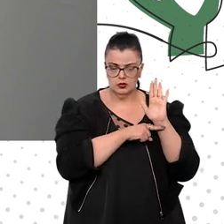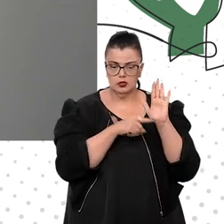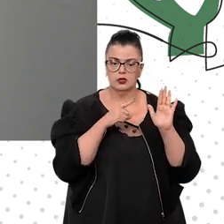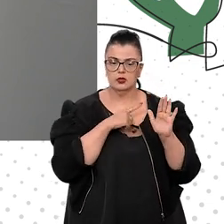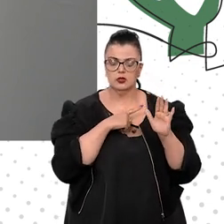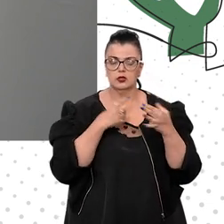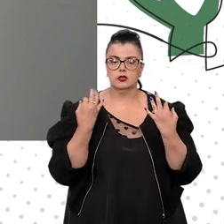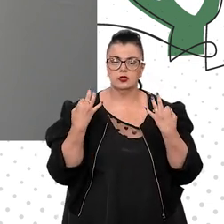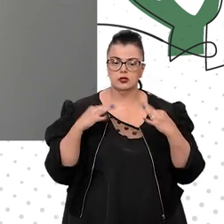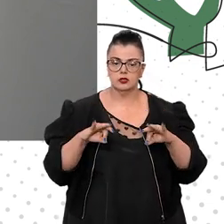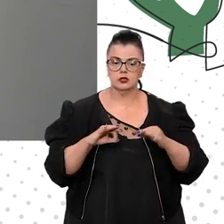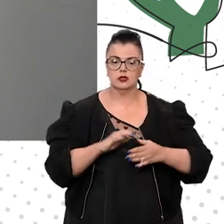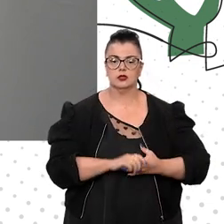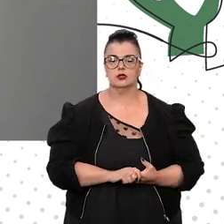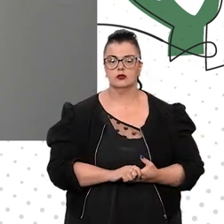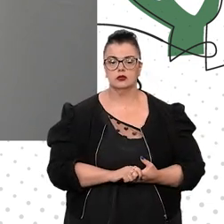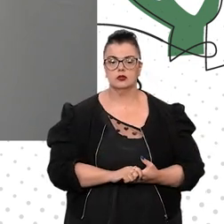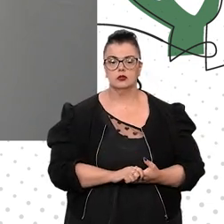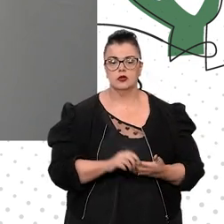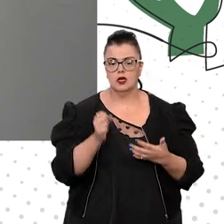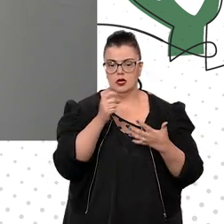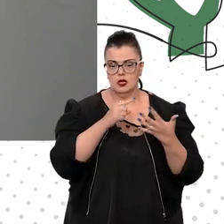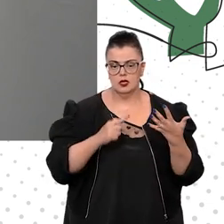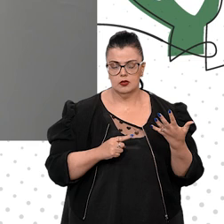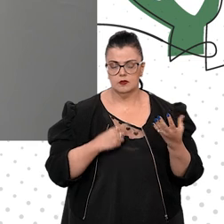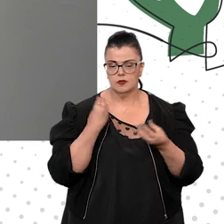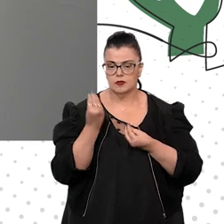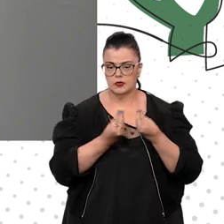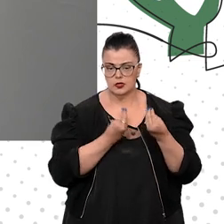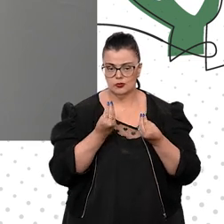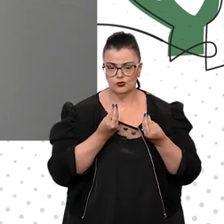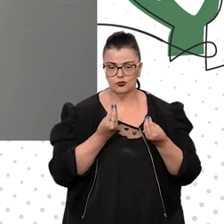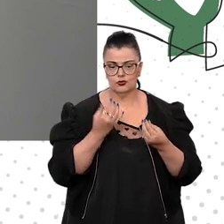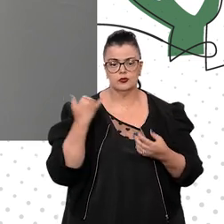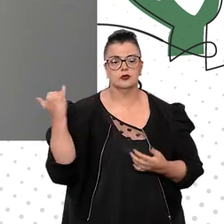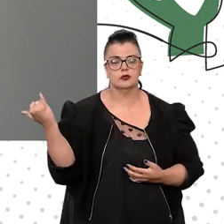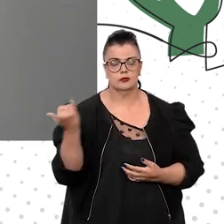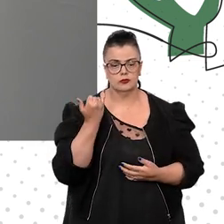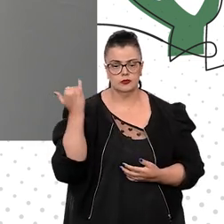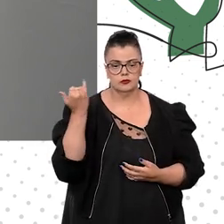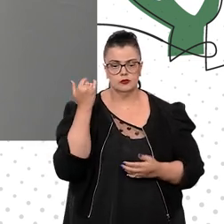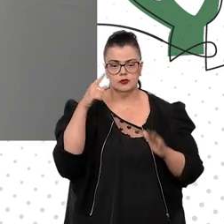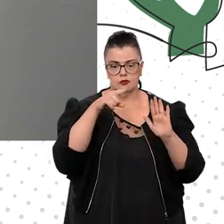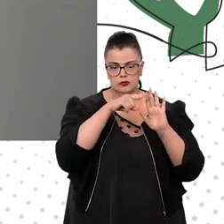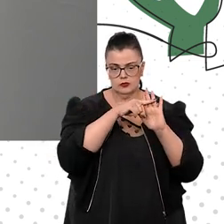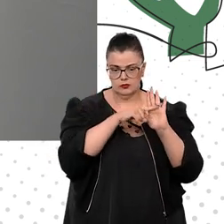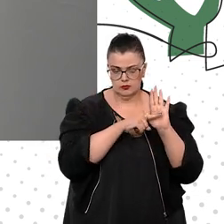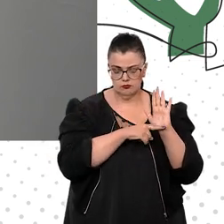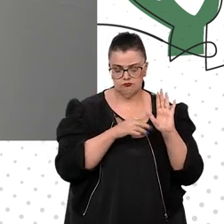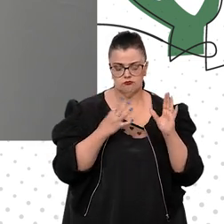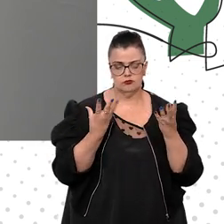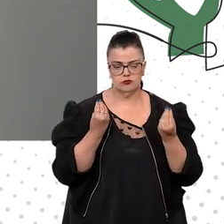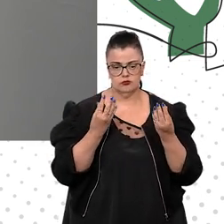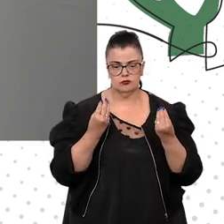esse elemento de riqueza. Os dados são fundamentais.